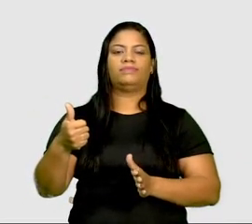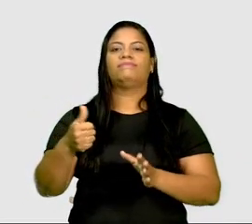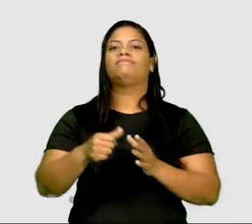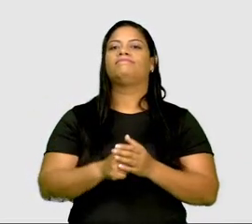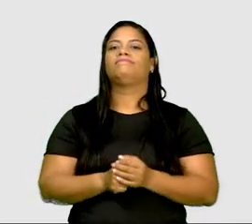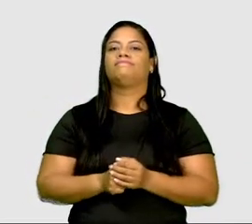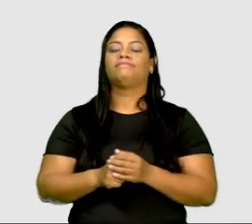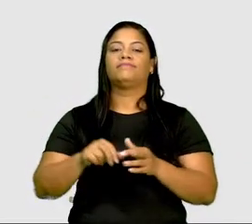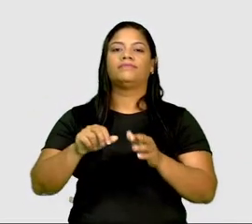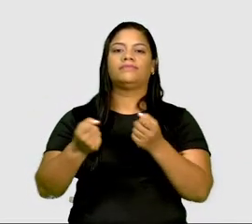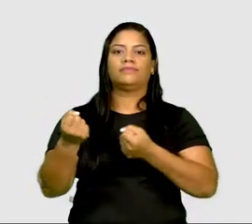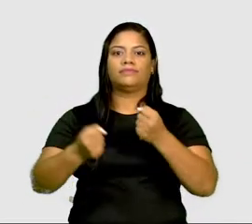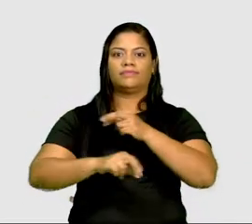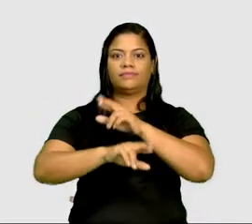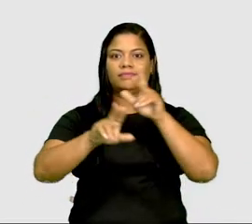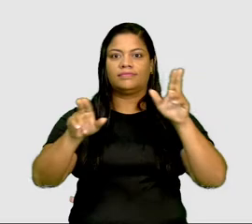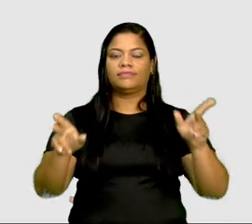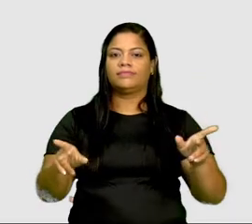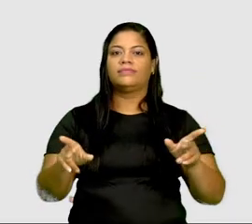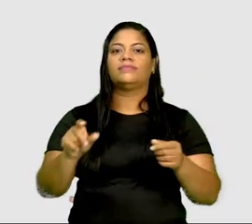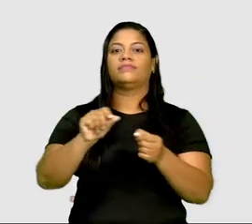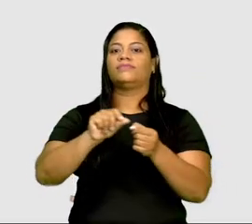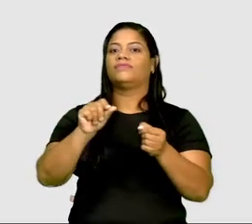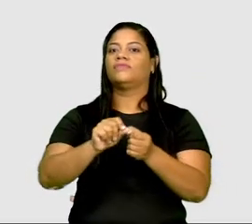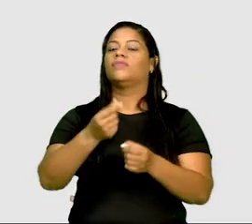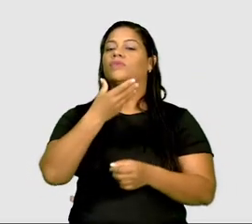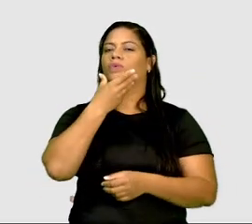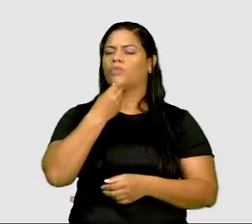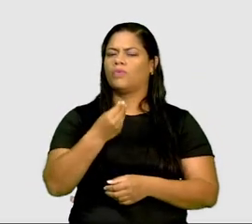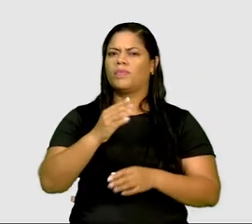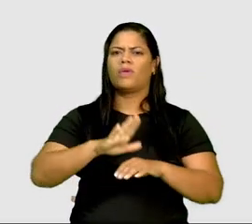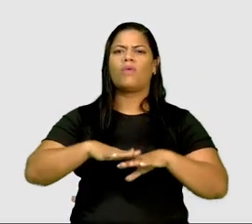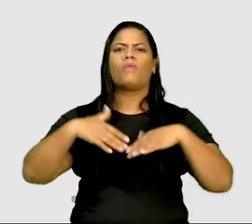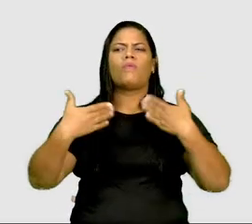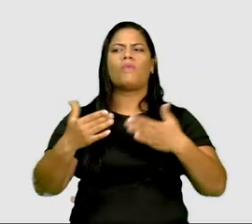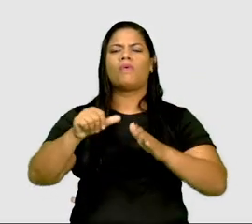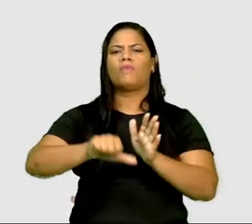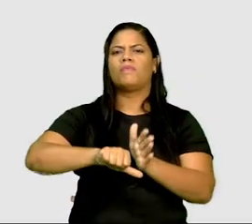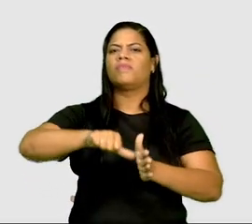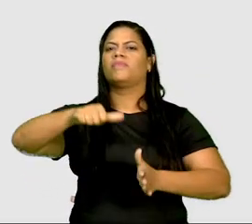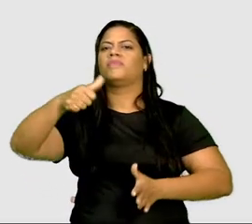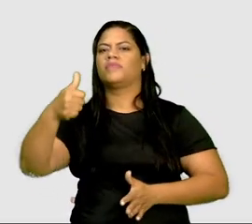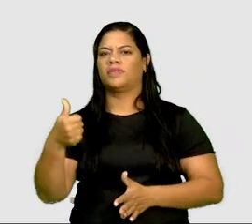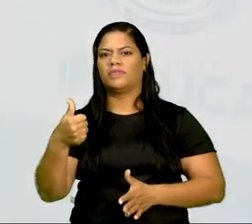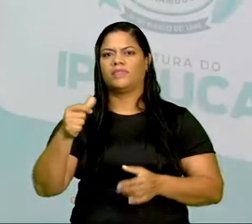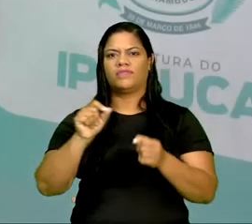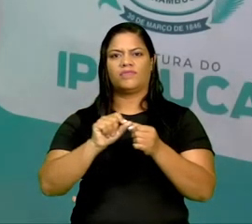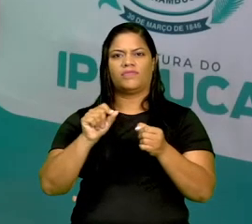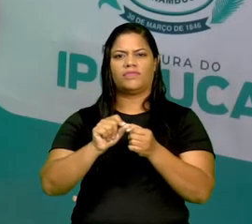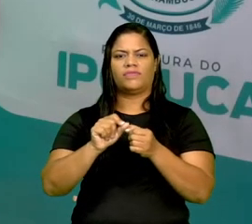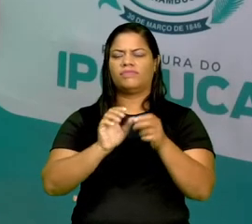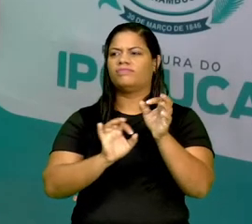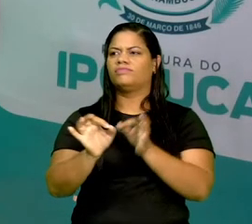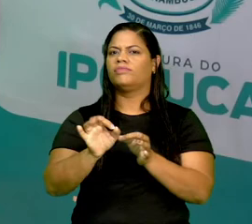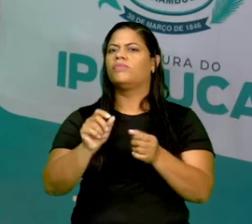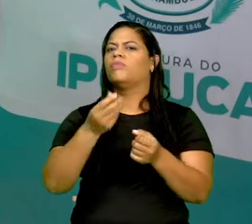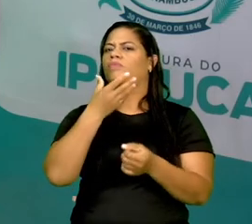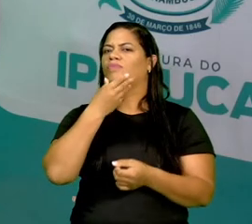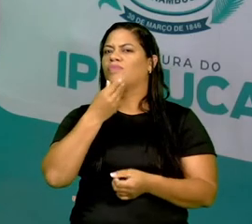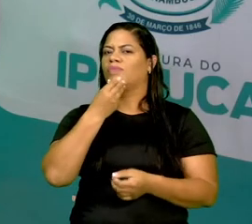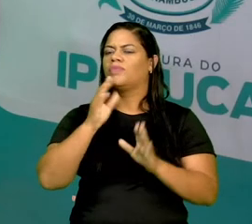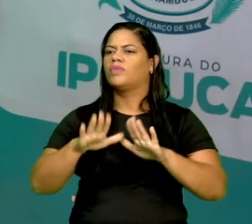construído pelo homem? Qual foi o primeiro meio de transporte construído pelo homem?